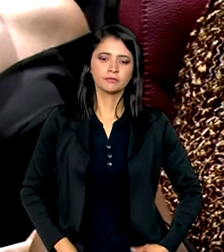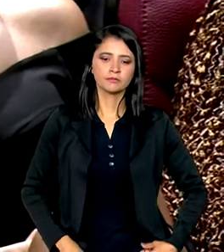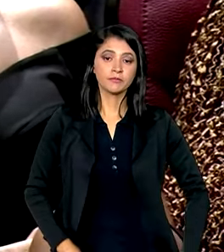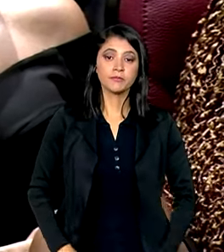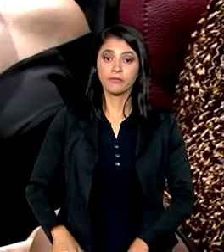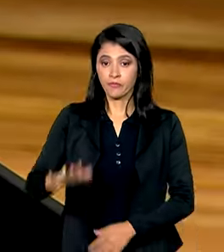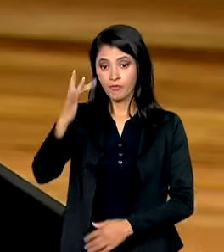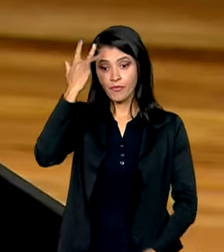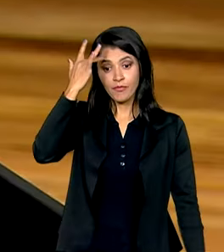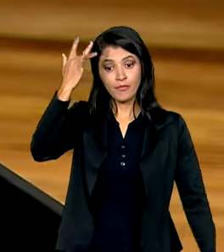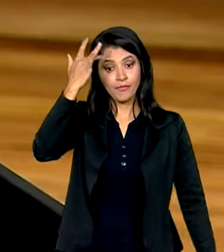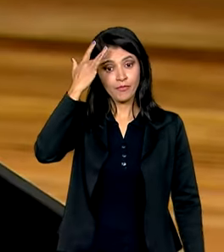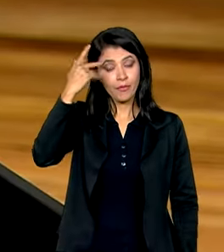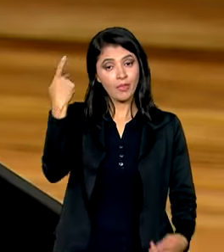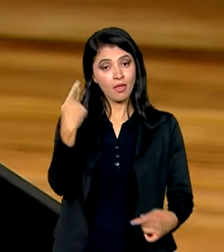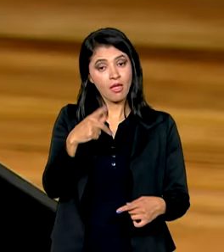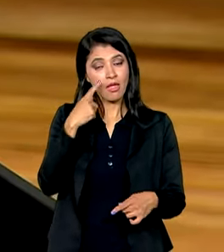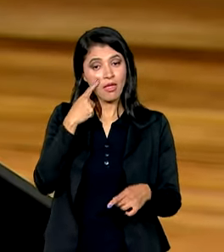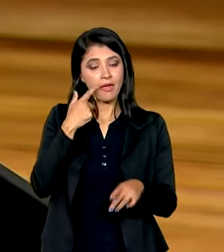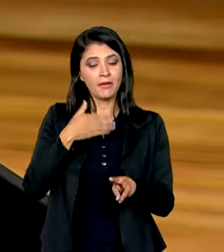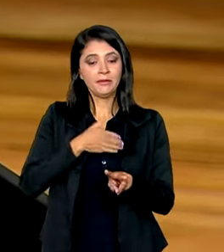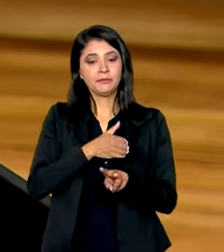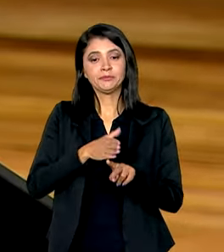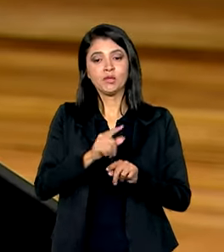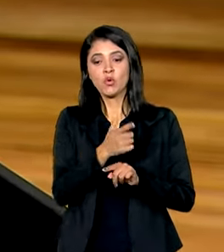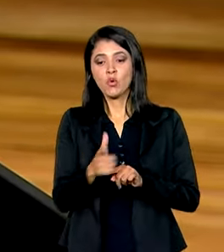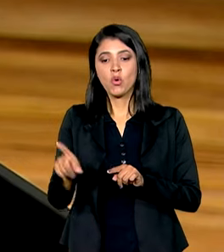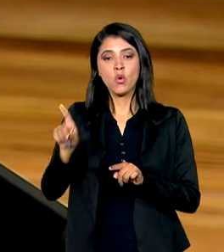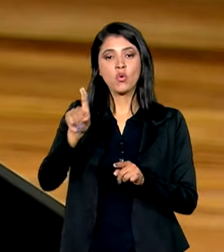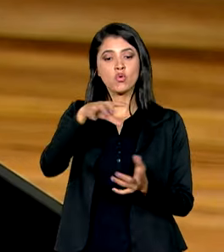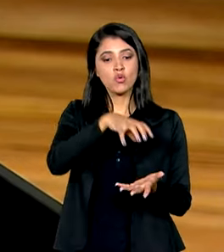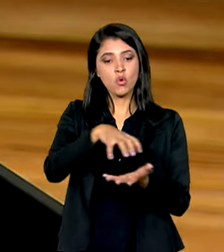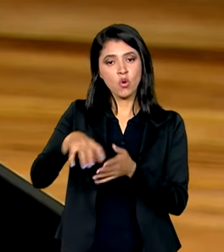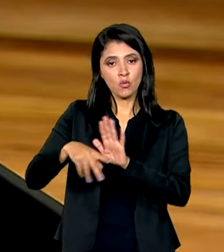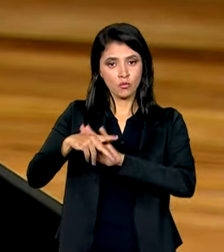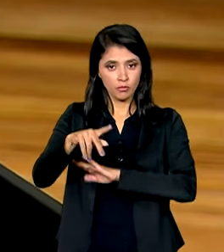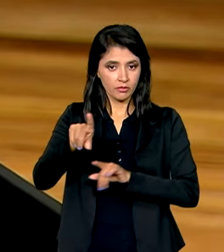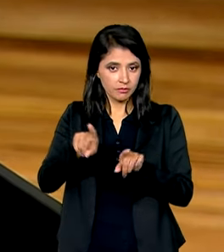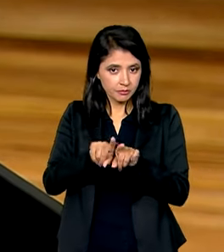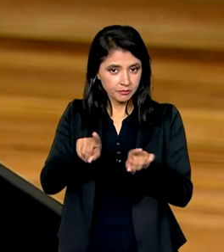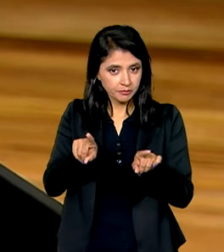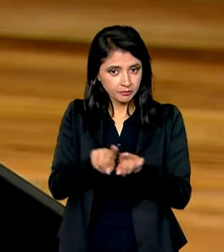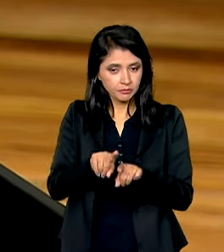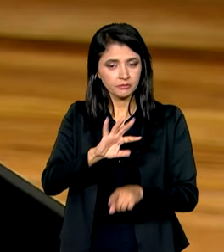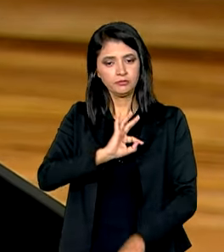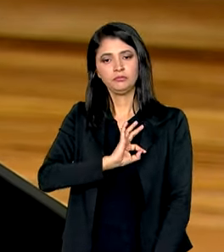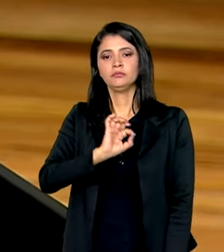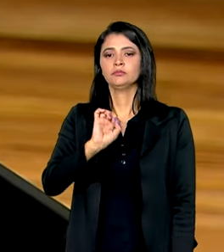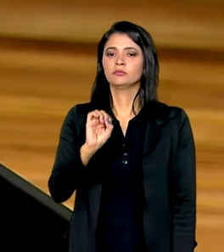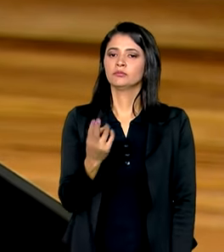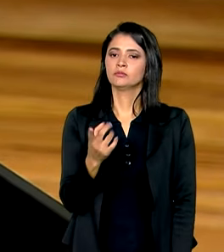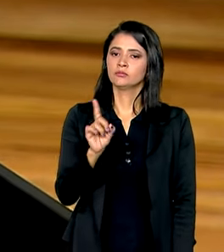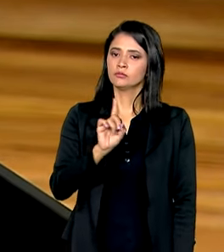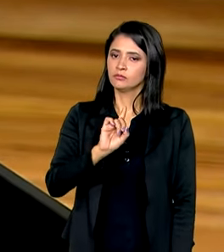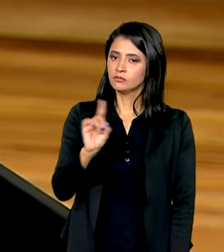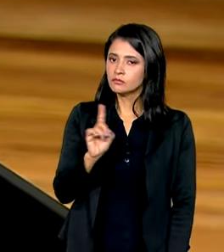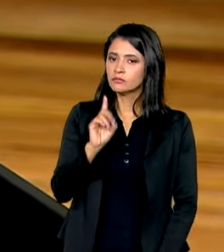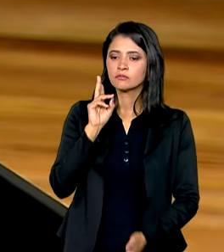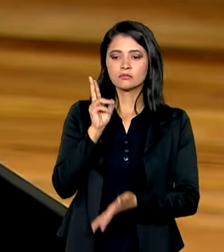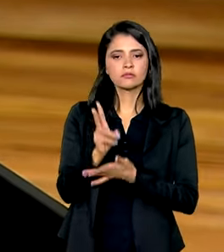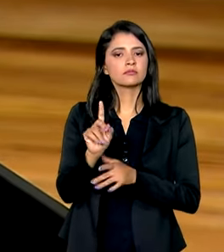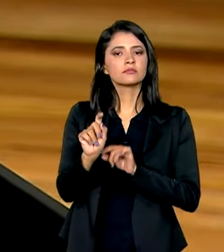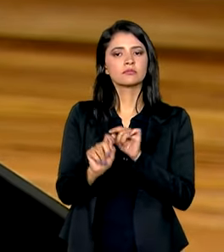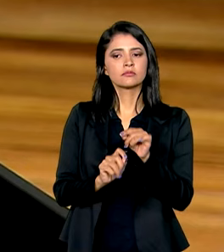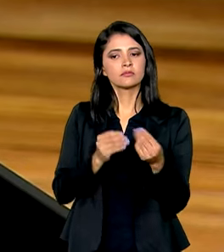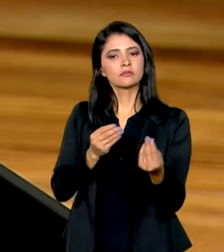amadurecimento serve de paradigma a outros órgãos estatais, policiais ou não, ao mesmo tempo